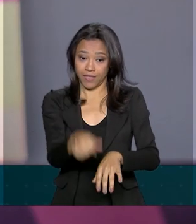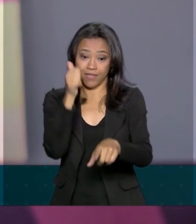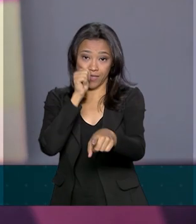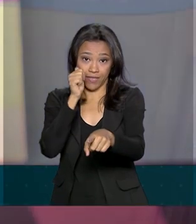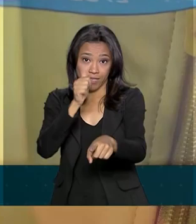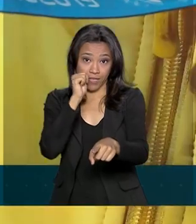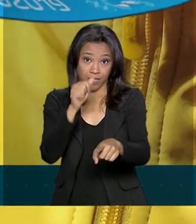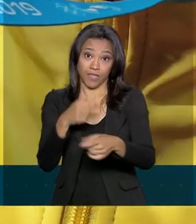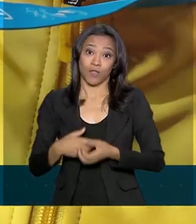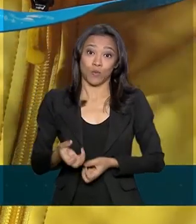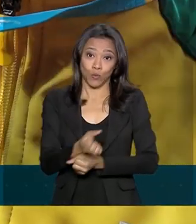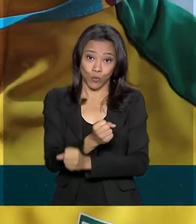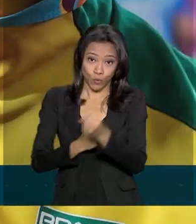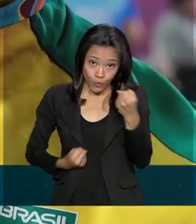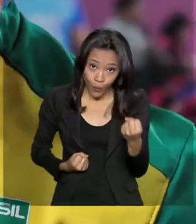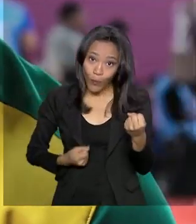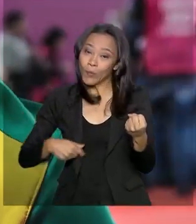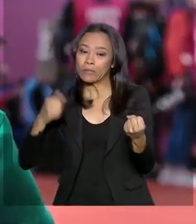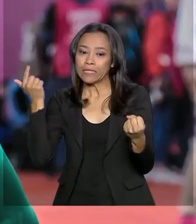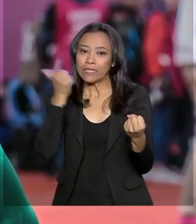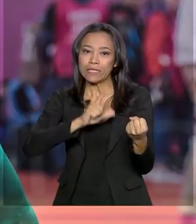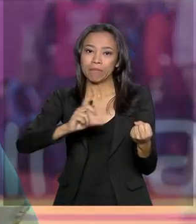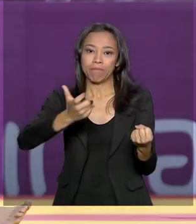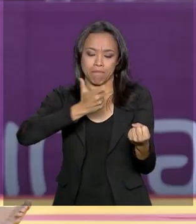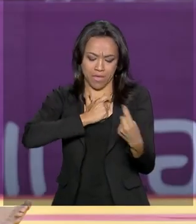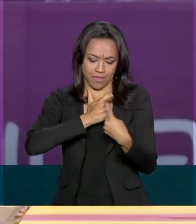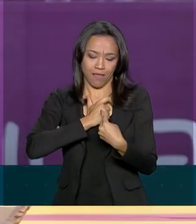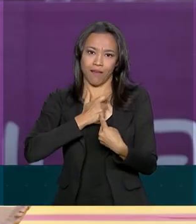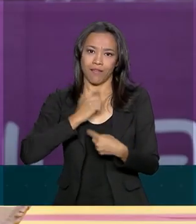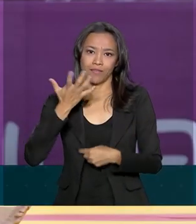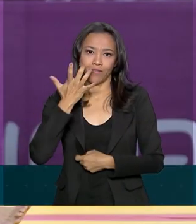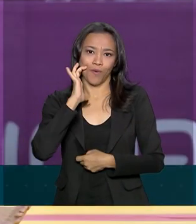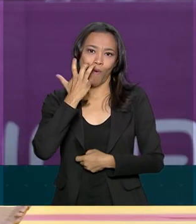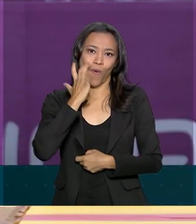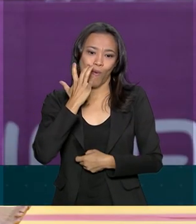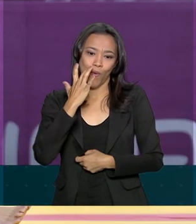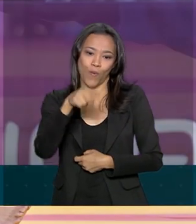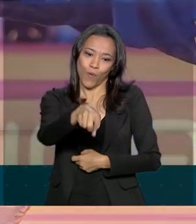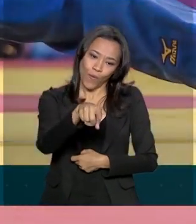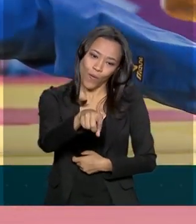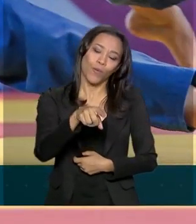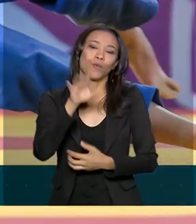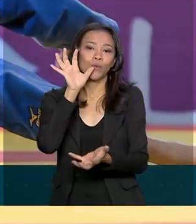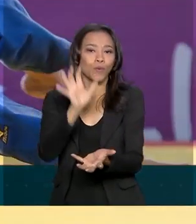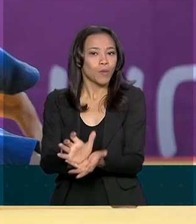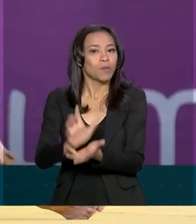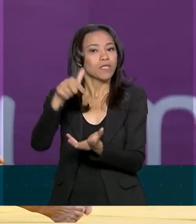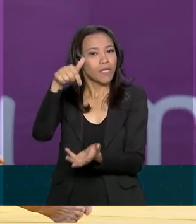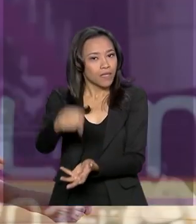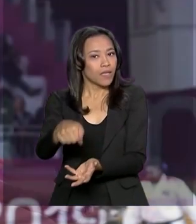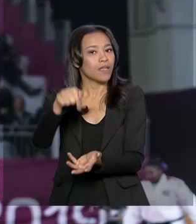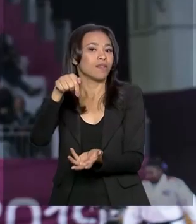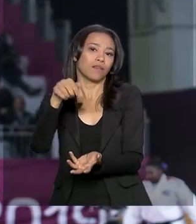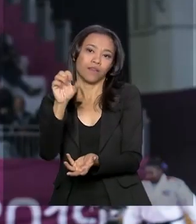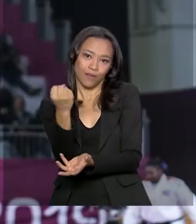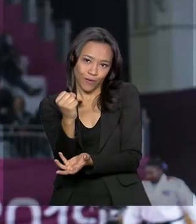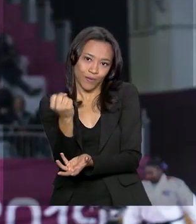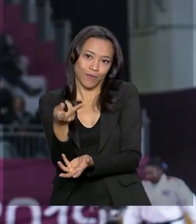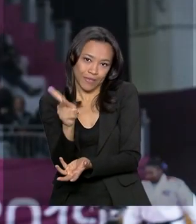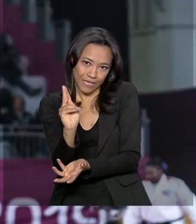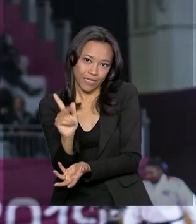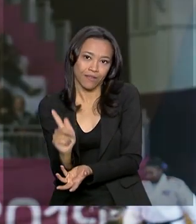do judô feminino, conquistou a inédita medalha de ouro na categoria 78 quilos por ipom. Na mesma